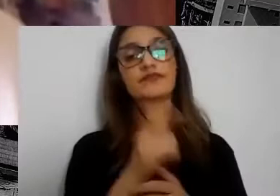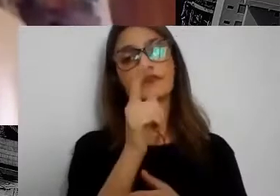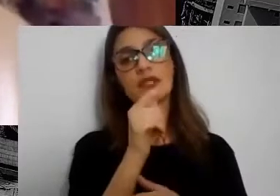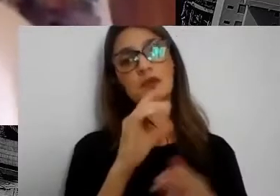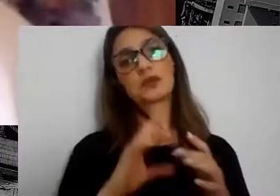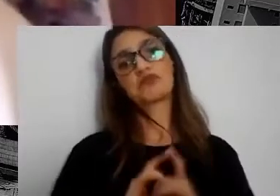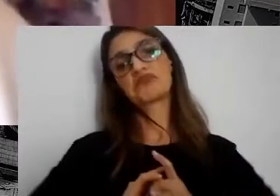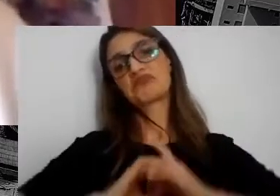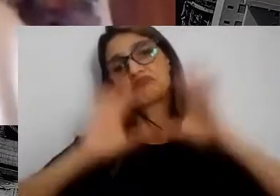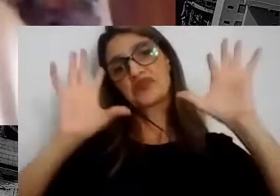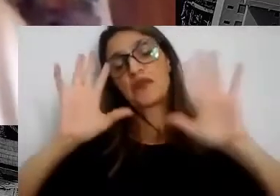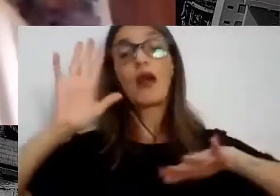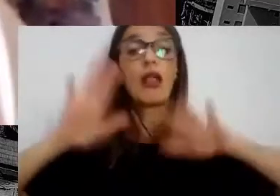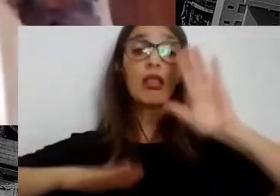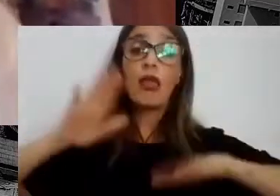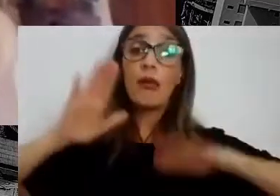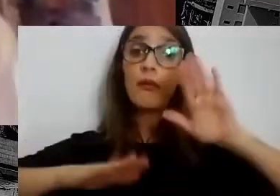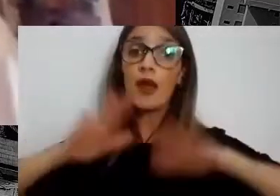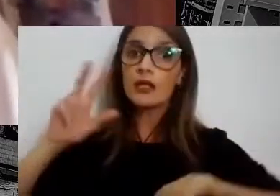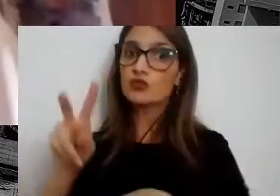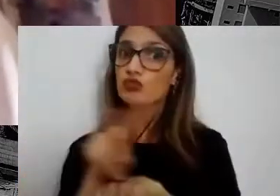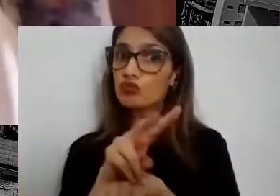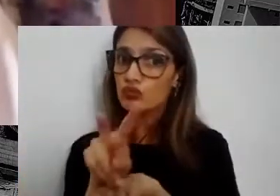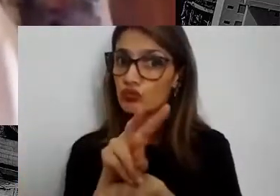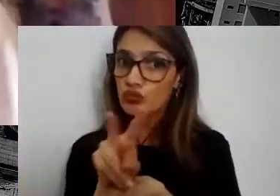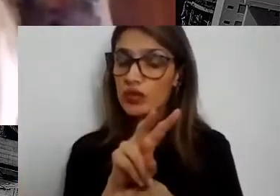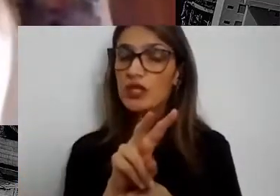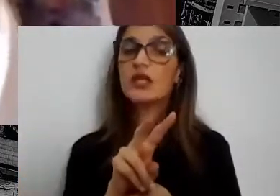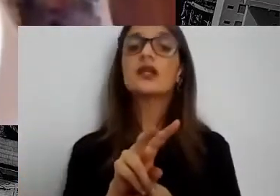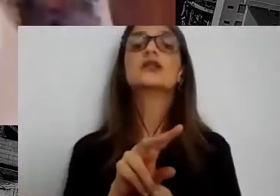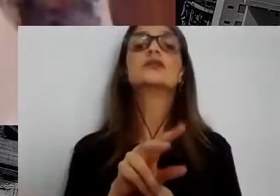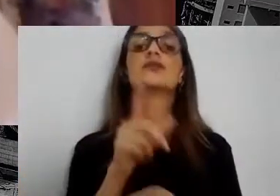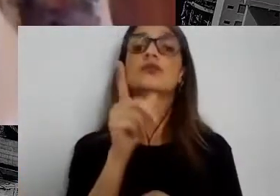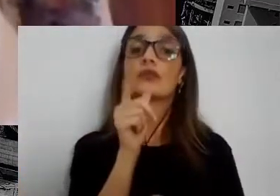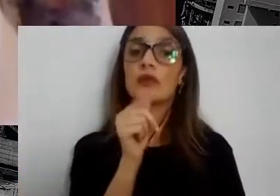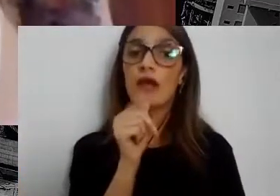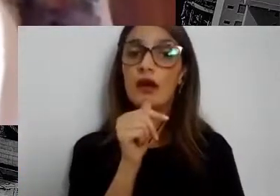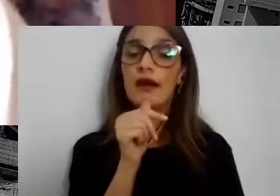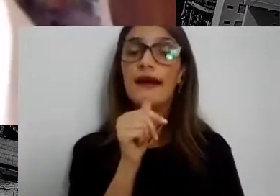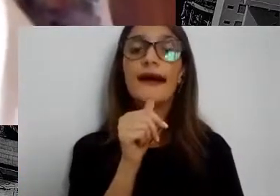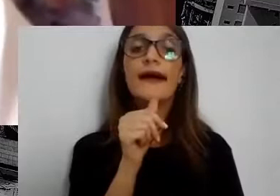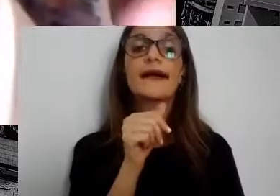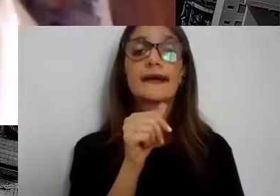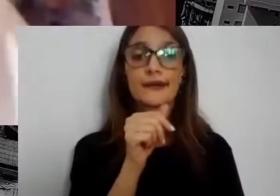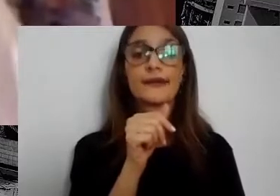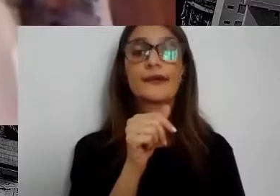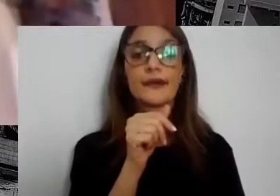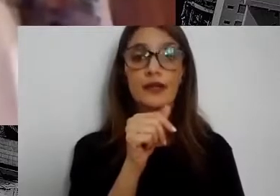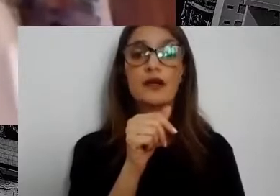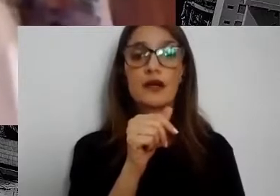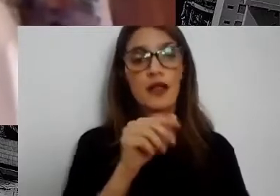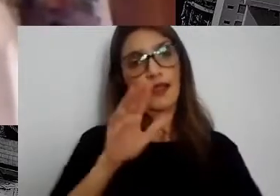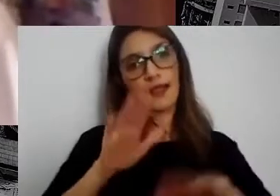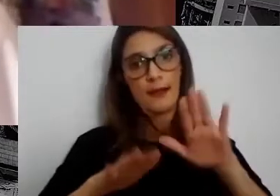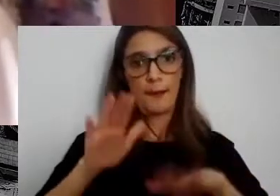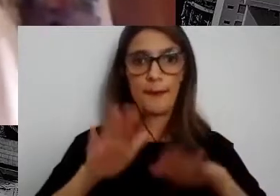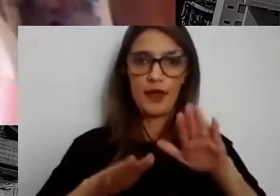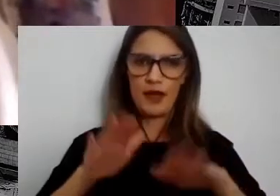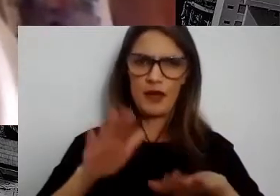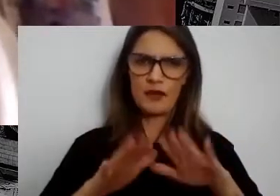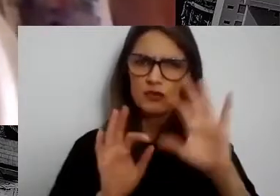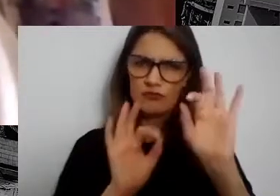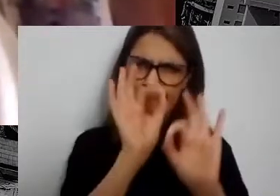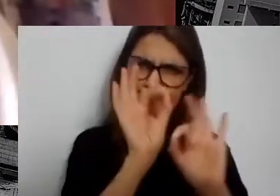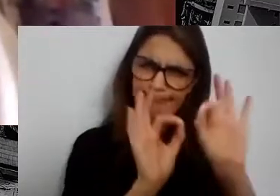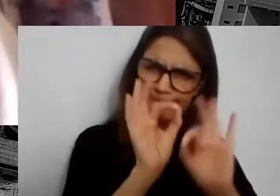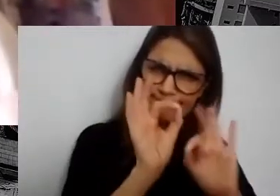manejo. E o manejo, a gestão da água, nesse termo específico, depende de uma unidade de planejamento que é a